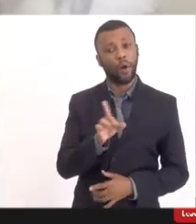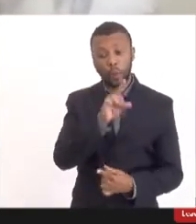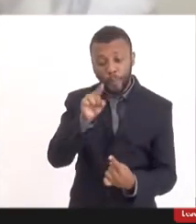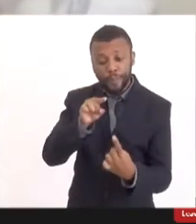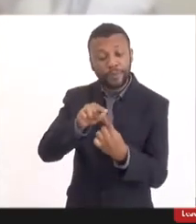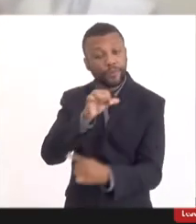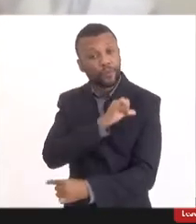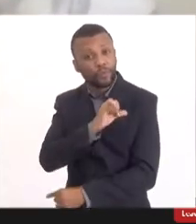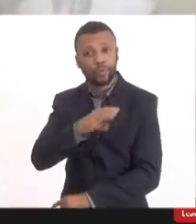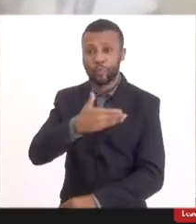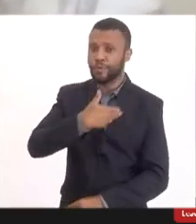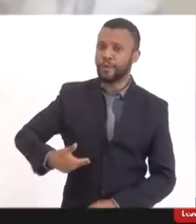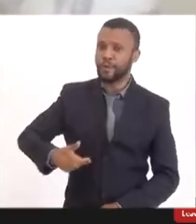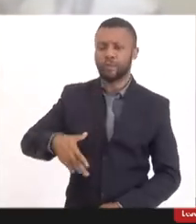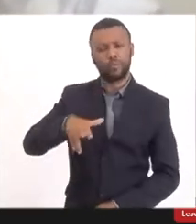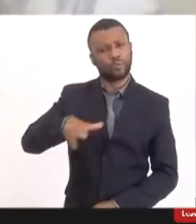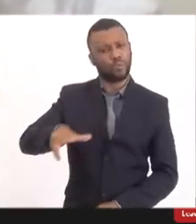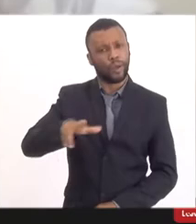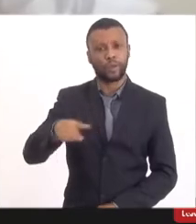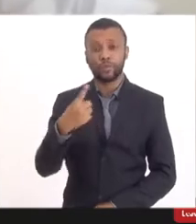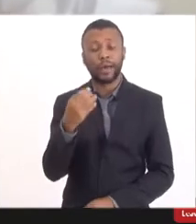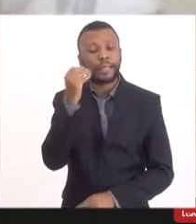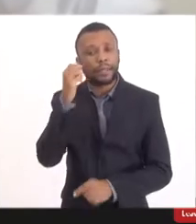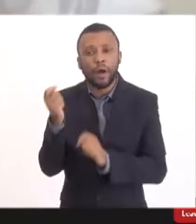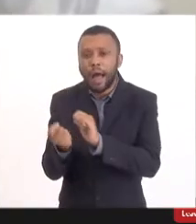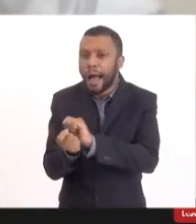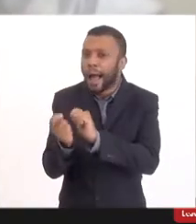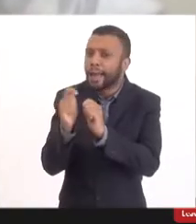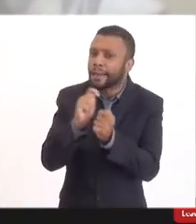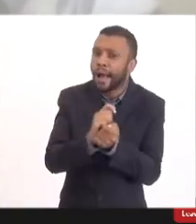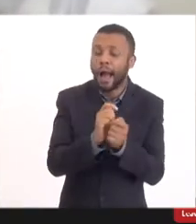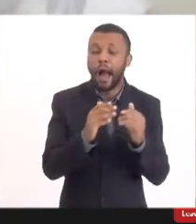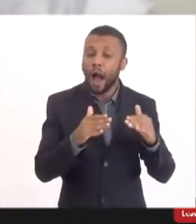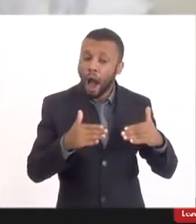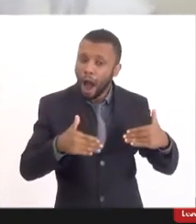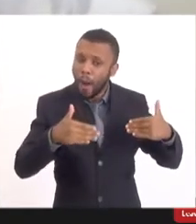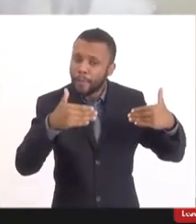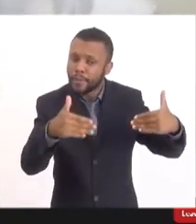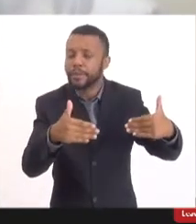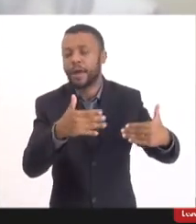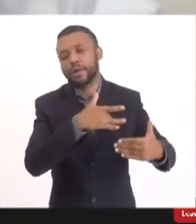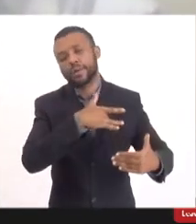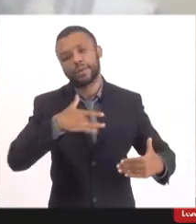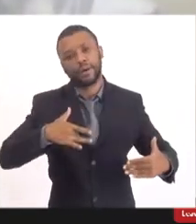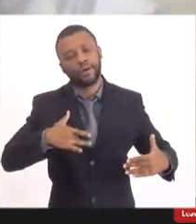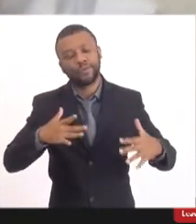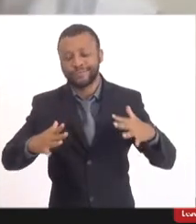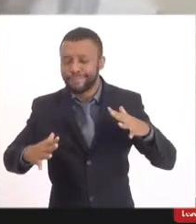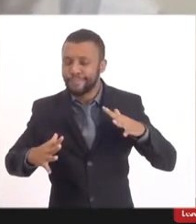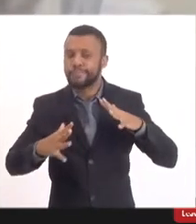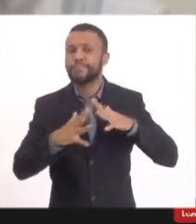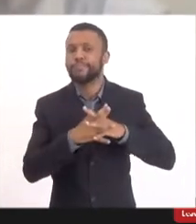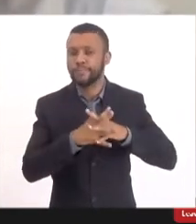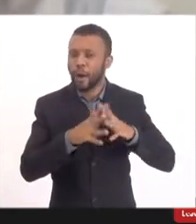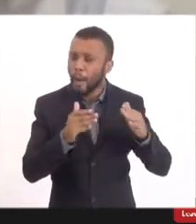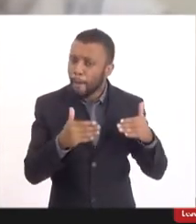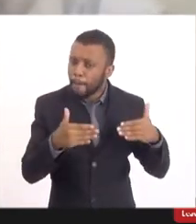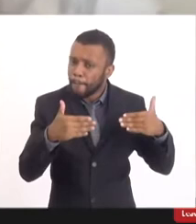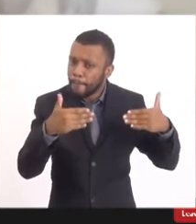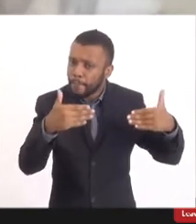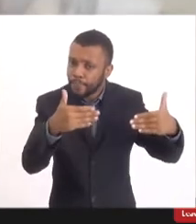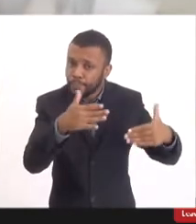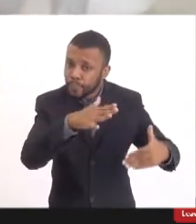Janeiro, pelo menos, não foi esse. A gente tentou alinhar-se ao Ministério ao máximo possível, ao Ministério que eu digo, ao